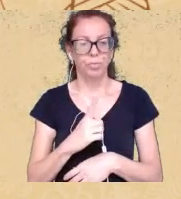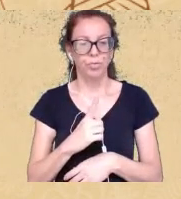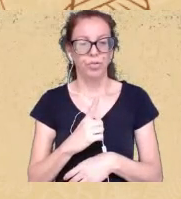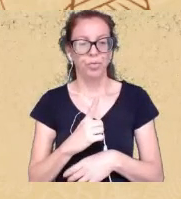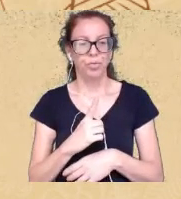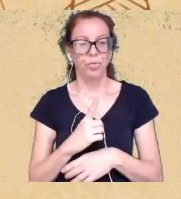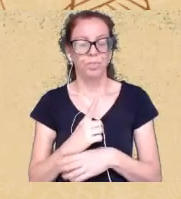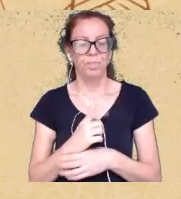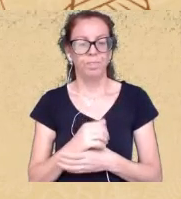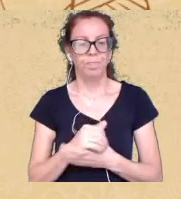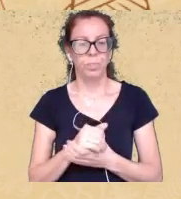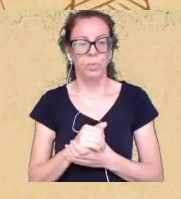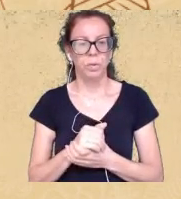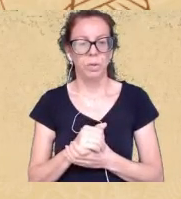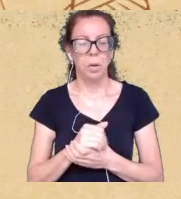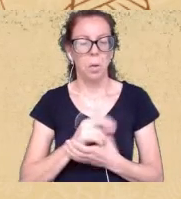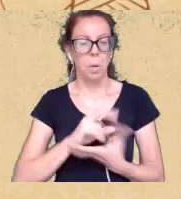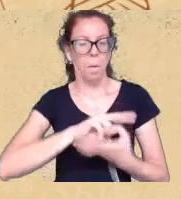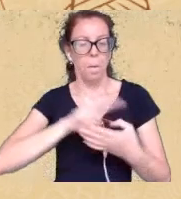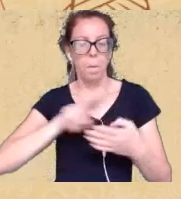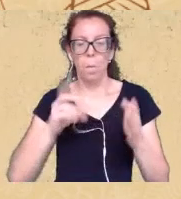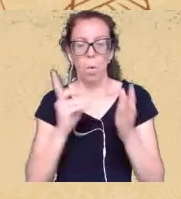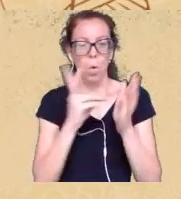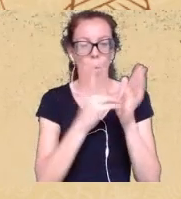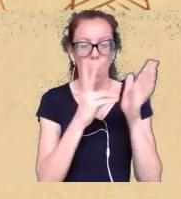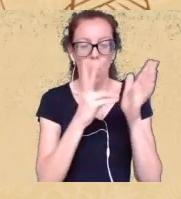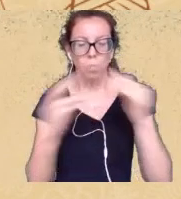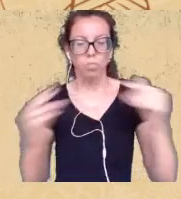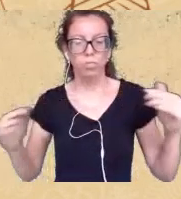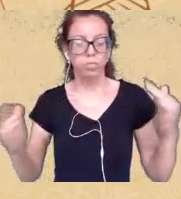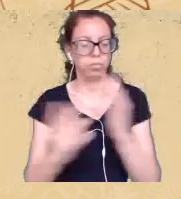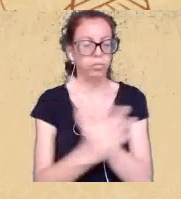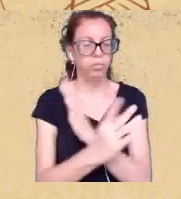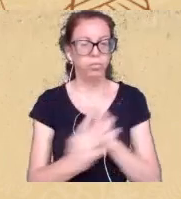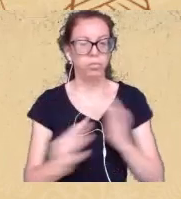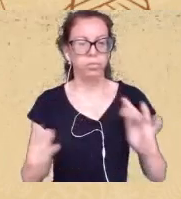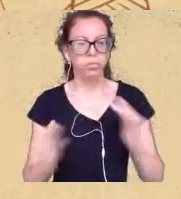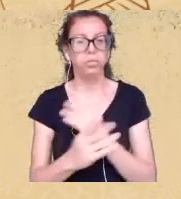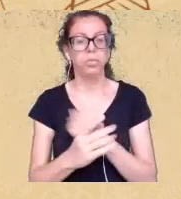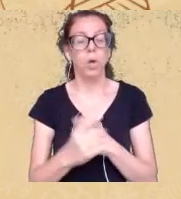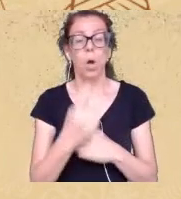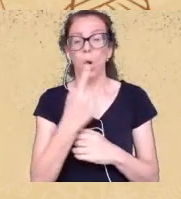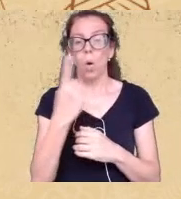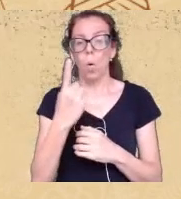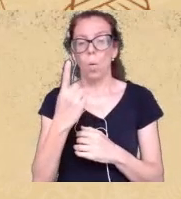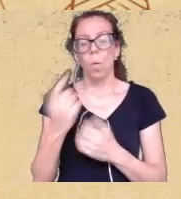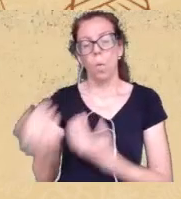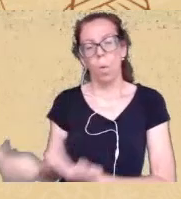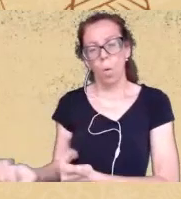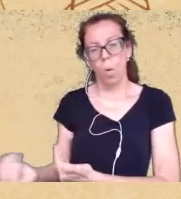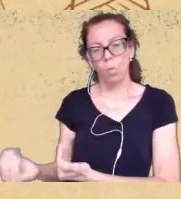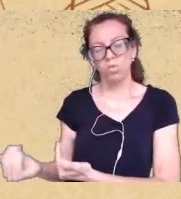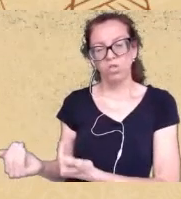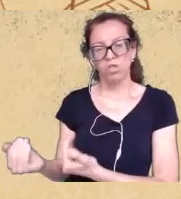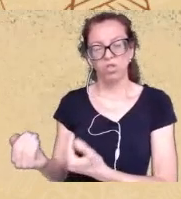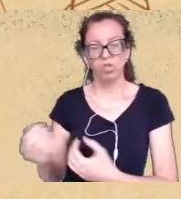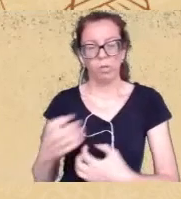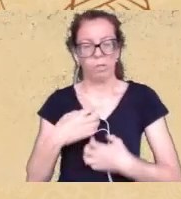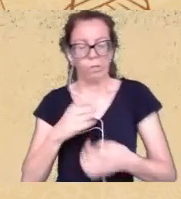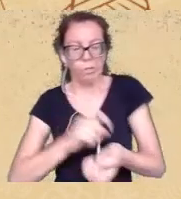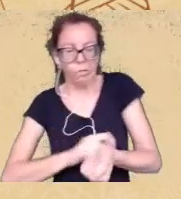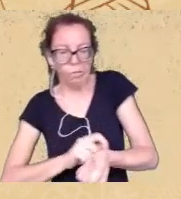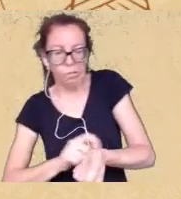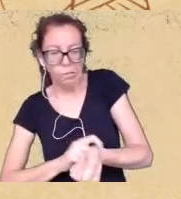muitos indígenas circulando na faculdade e um destes era um jovem agressivo que demonstrava claramente